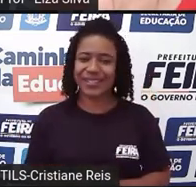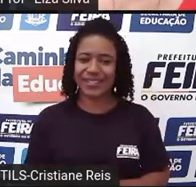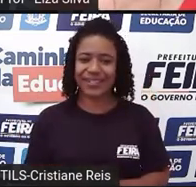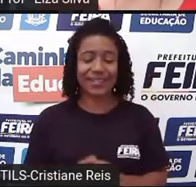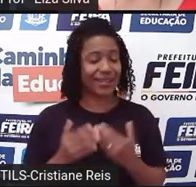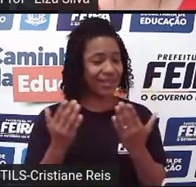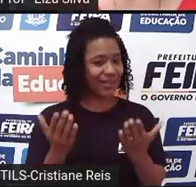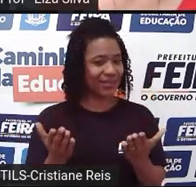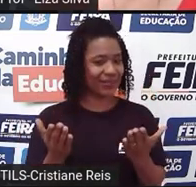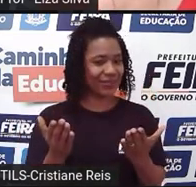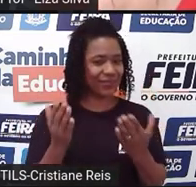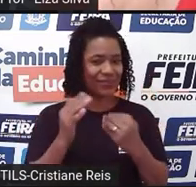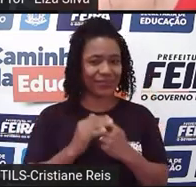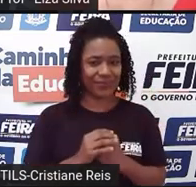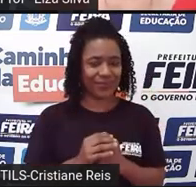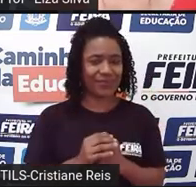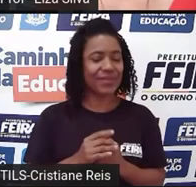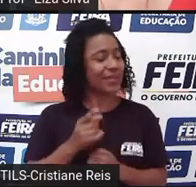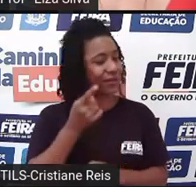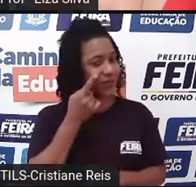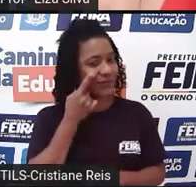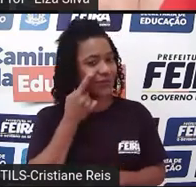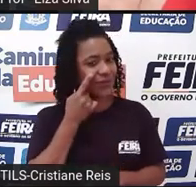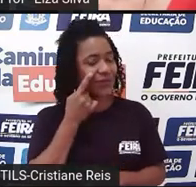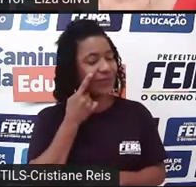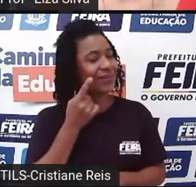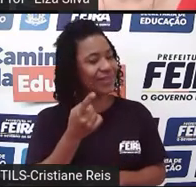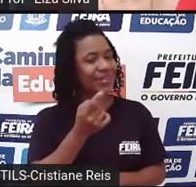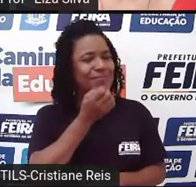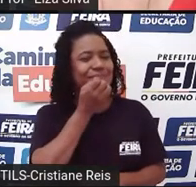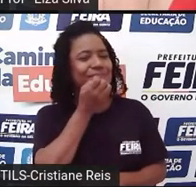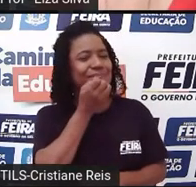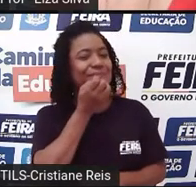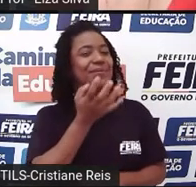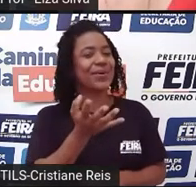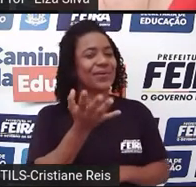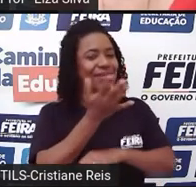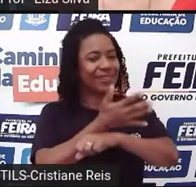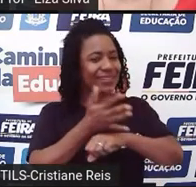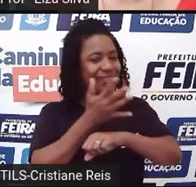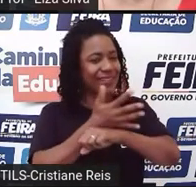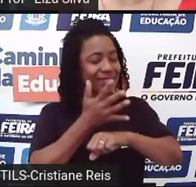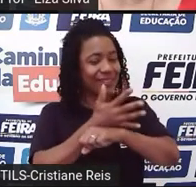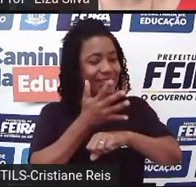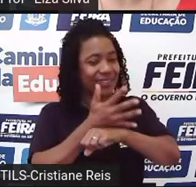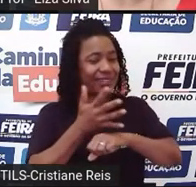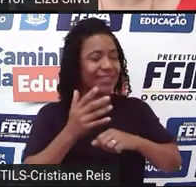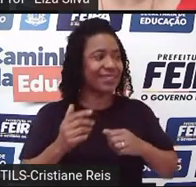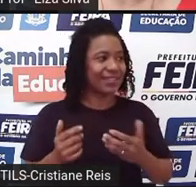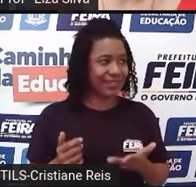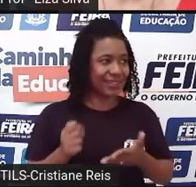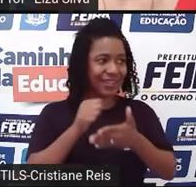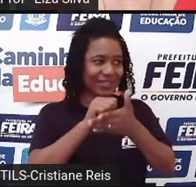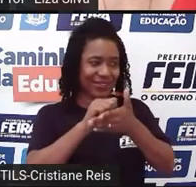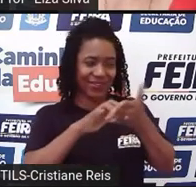vamos explorar esse recurso maravilhoso, que são as atividades interativas online. Lembrem